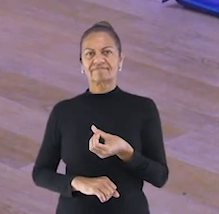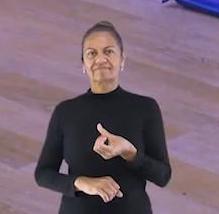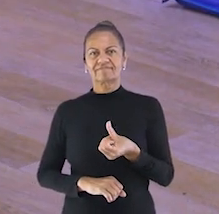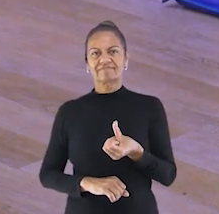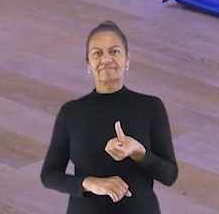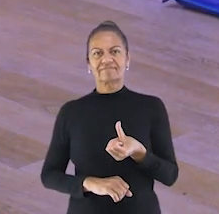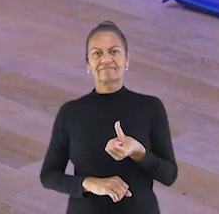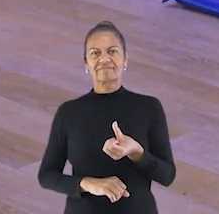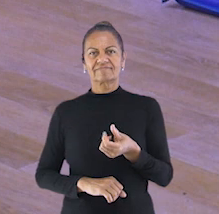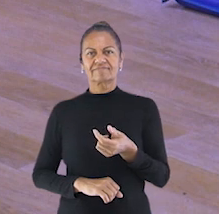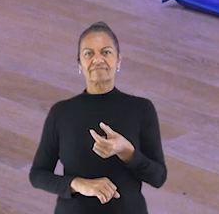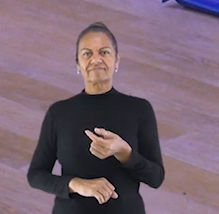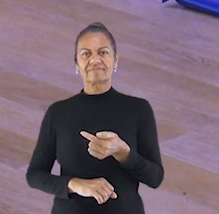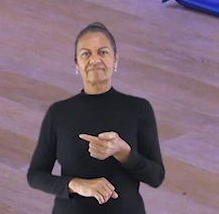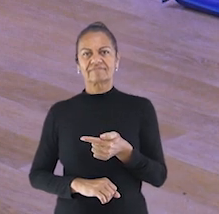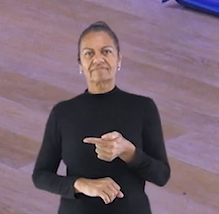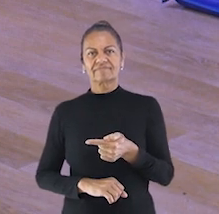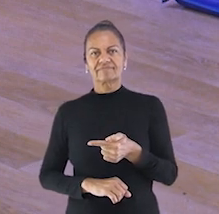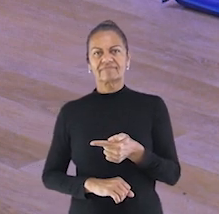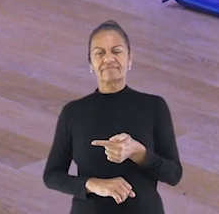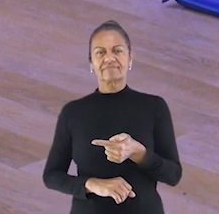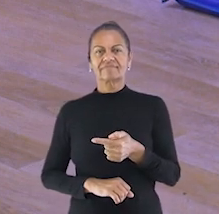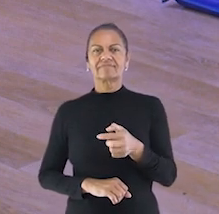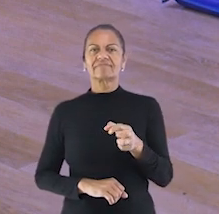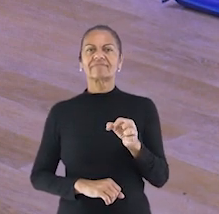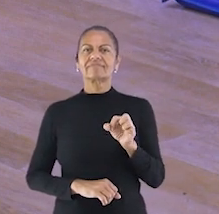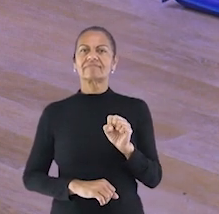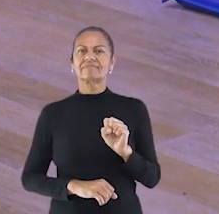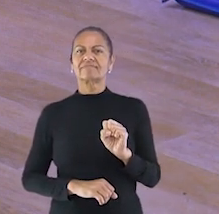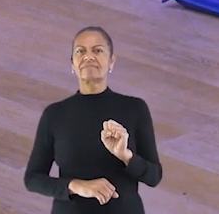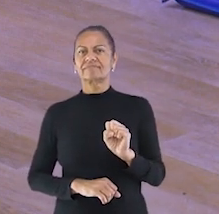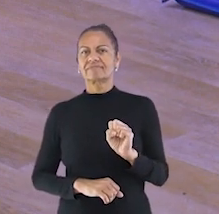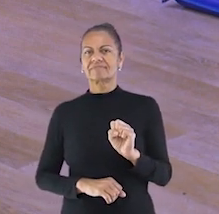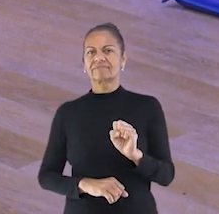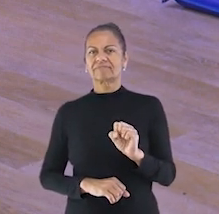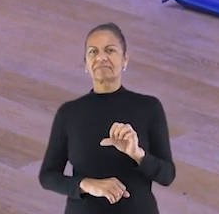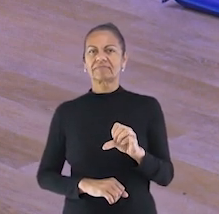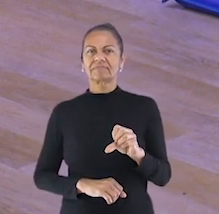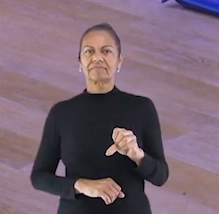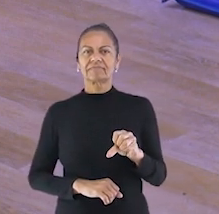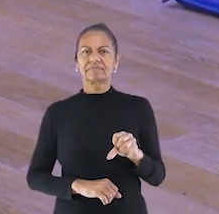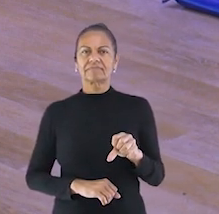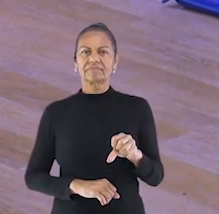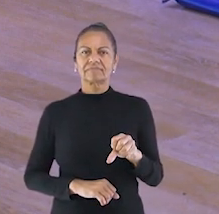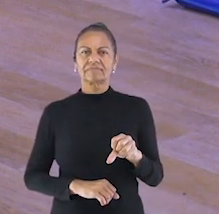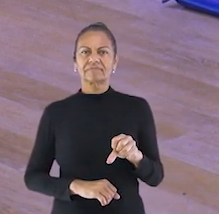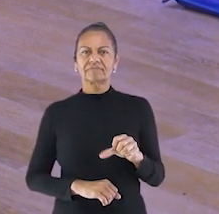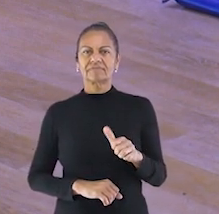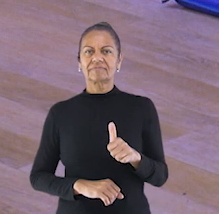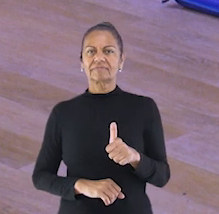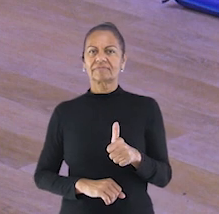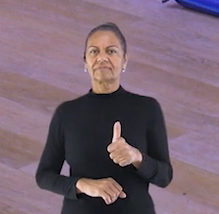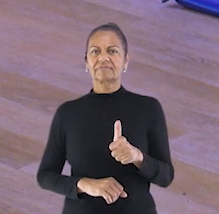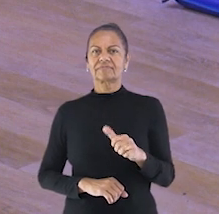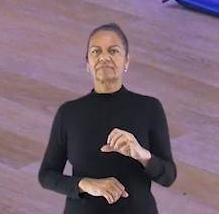Cinco. Seis. Sete. Oito.